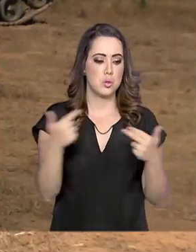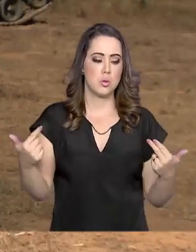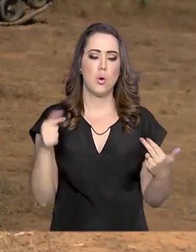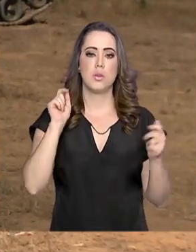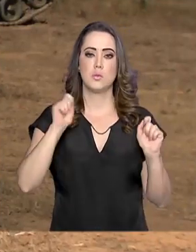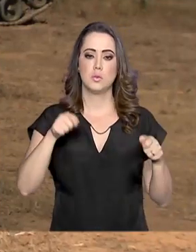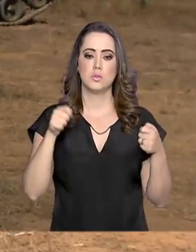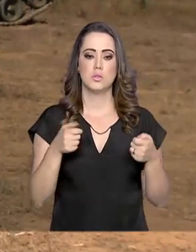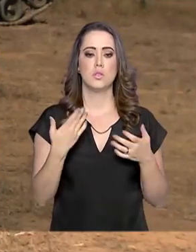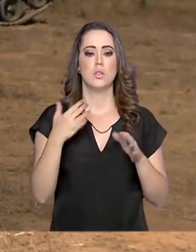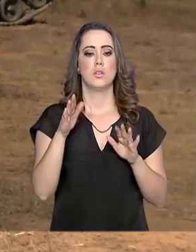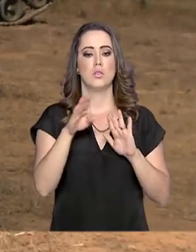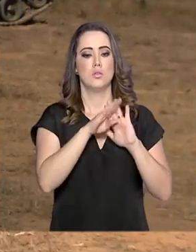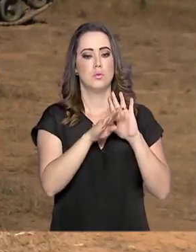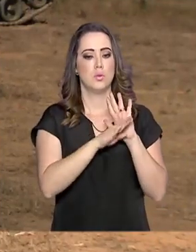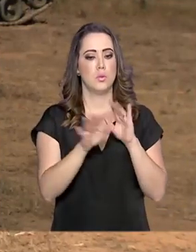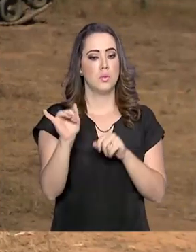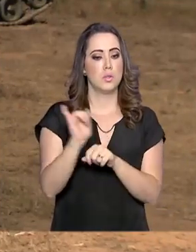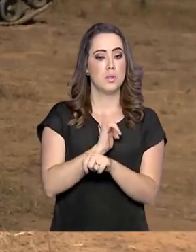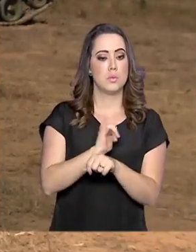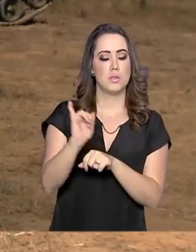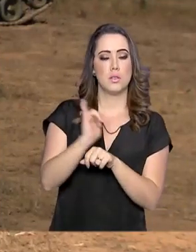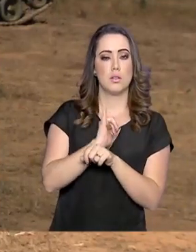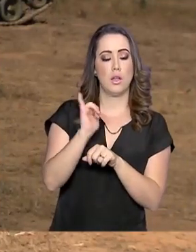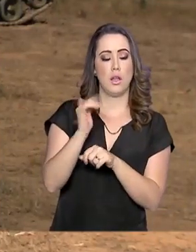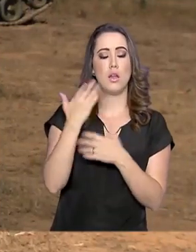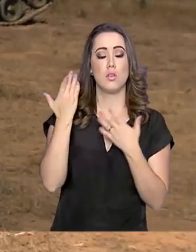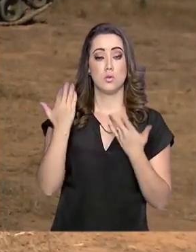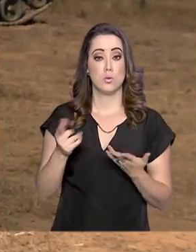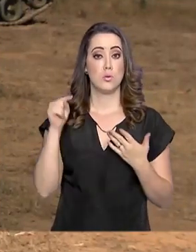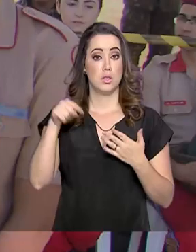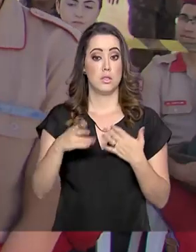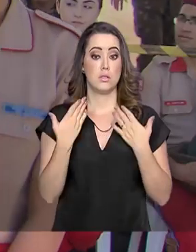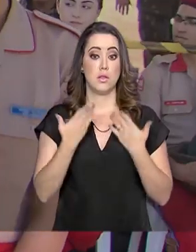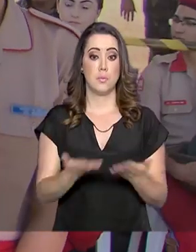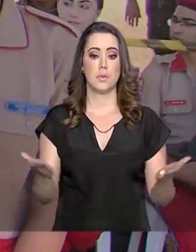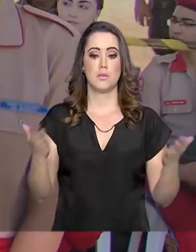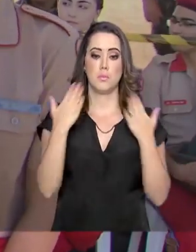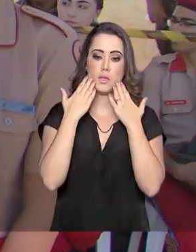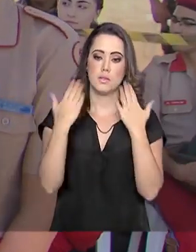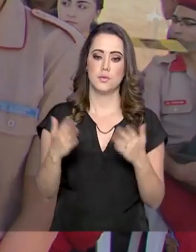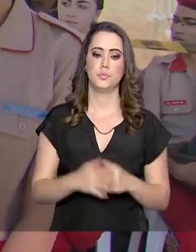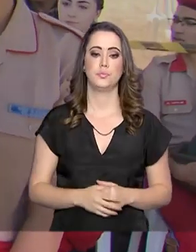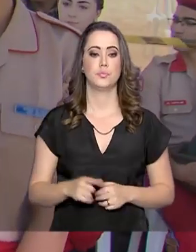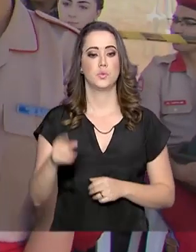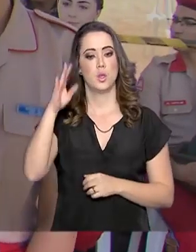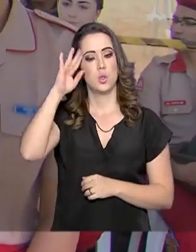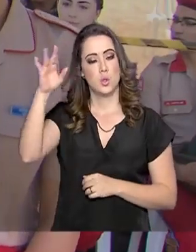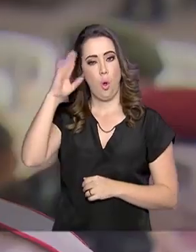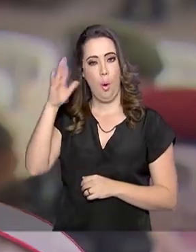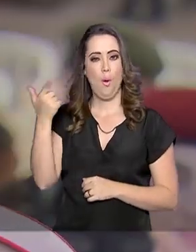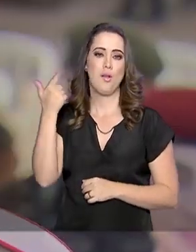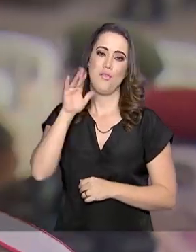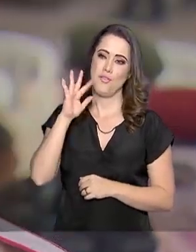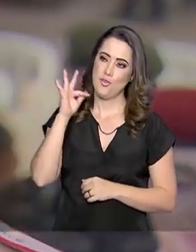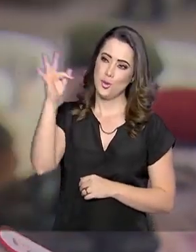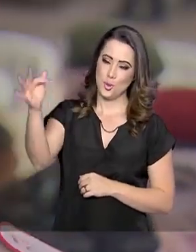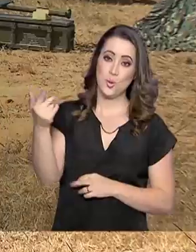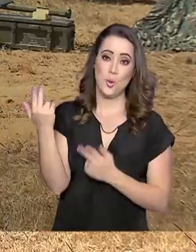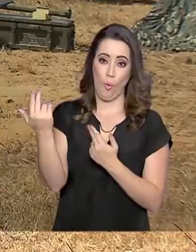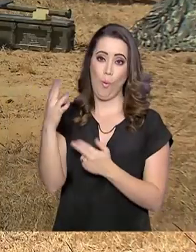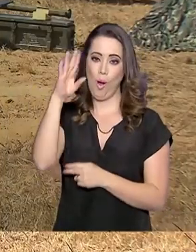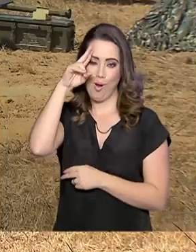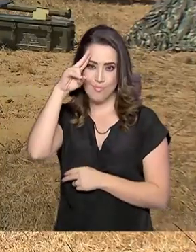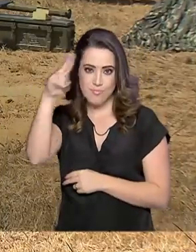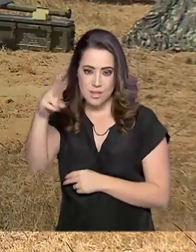através do Programa Estratégico de Defesa Antiaérea, está sendo colocado aqui no terreno. Quem sonha em se tornar artilheiro aproveitou para